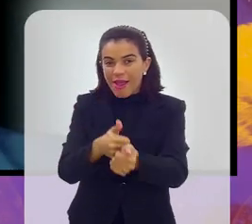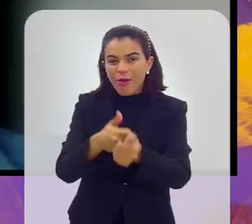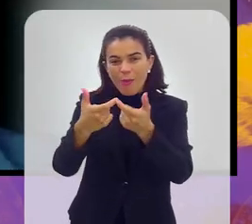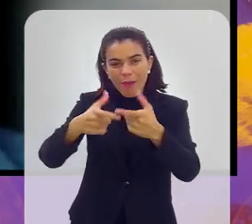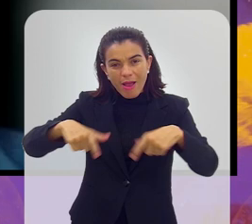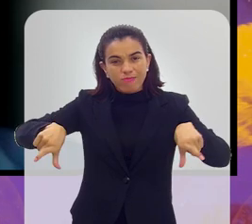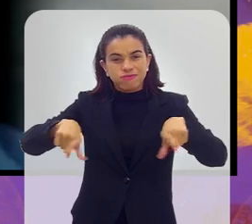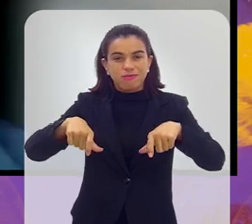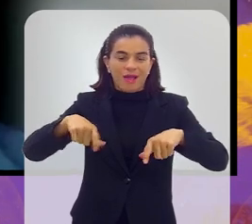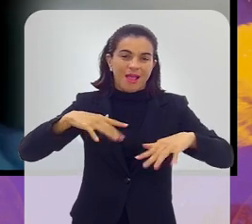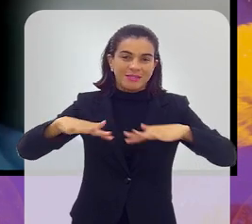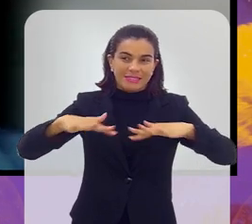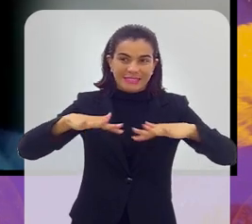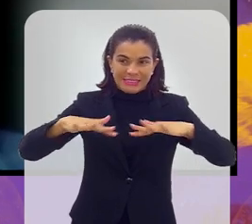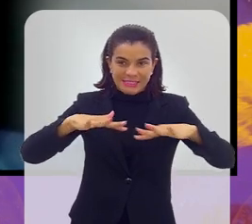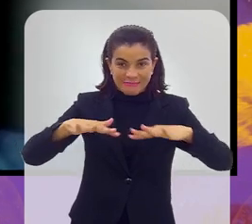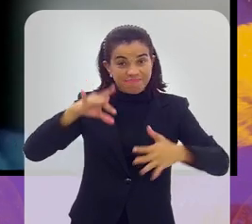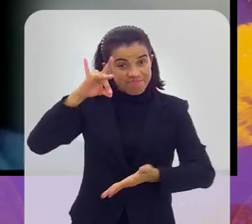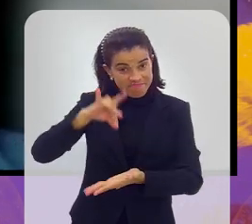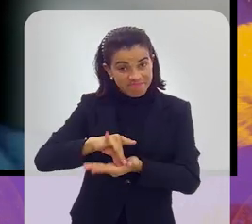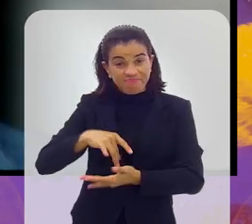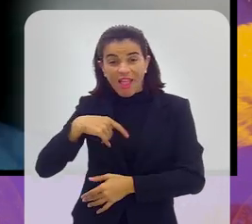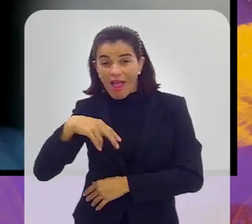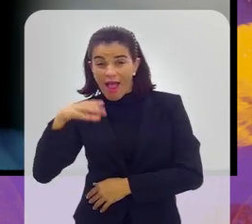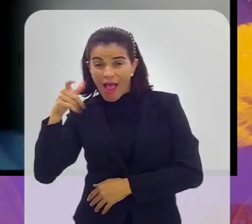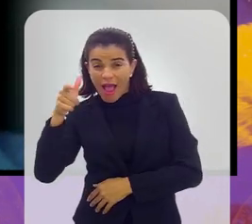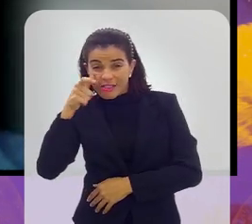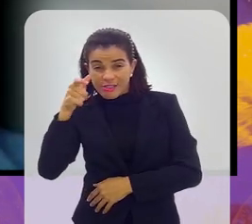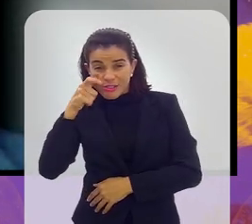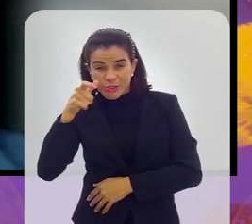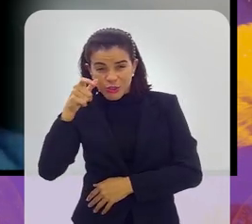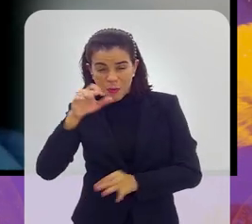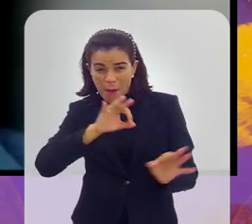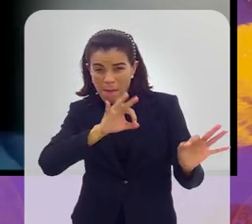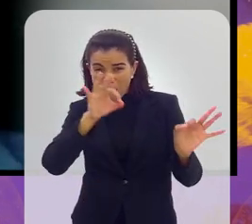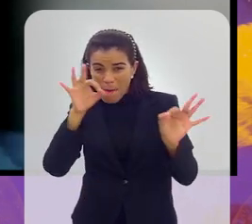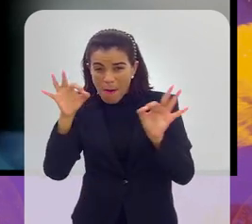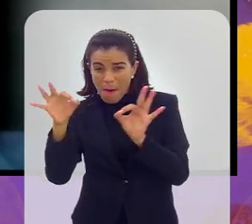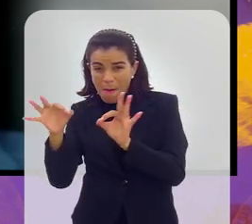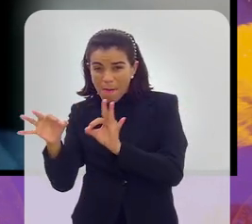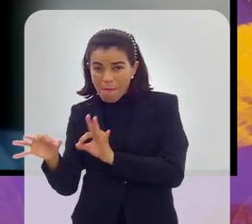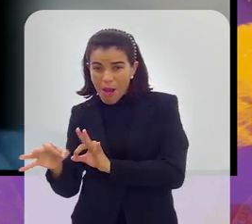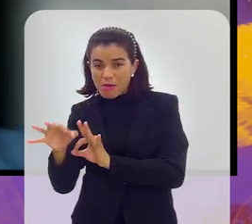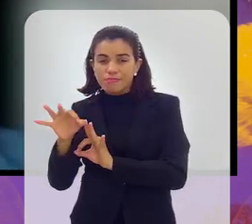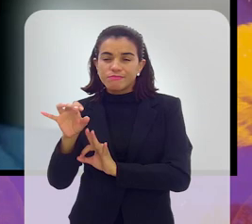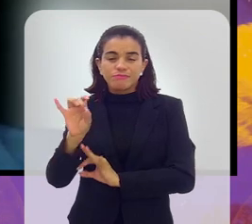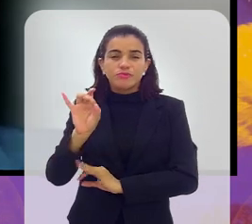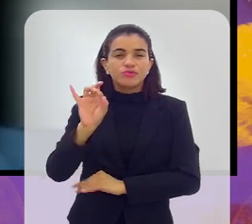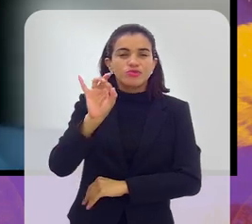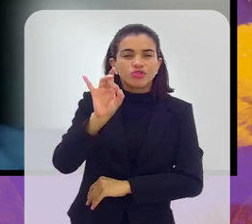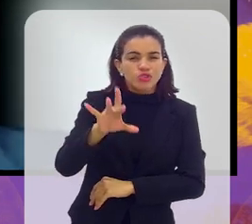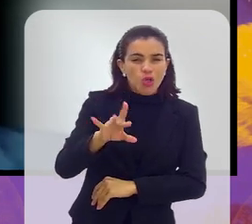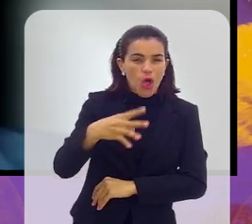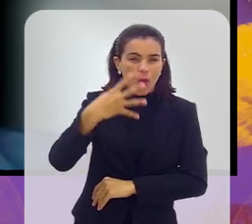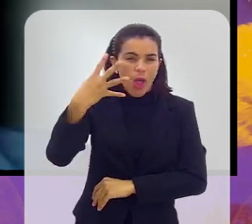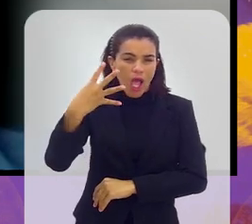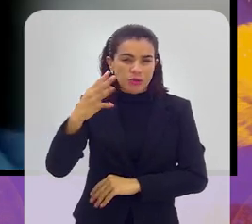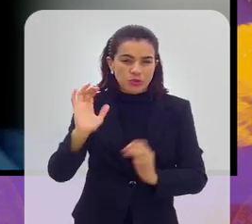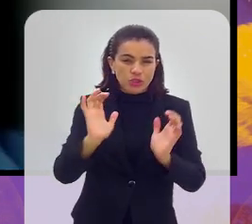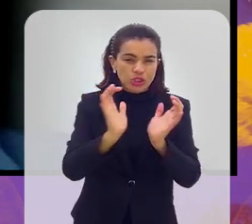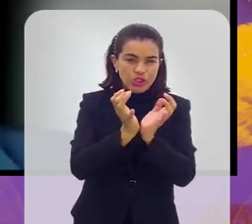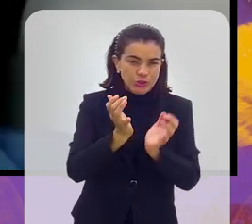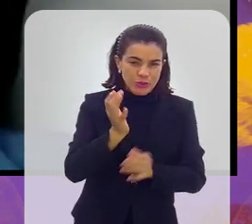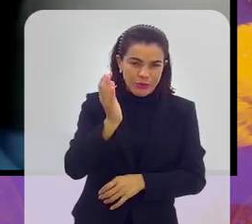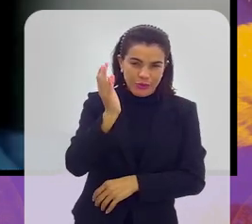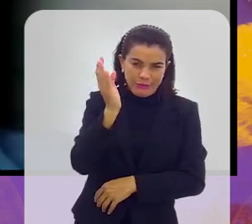acompanhar todas as partidas, e eles de fato vão, assistem os jogos, e não só entre os quatro grandes e os menores do Rio de Janeiro,